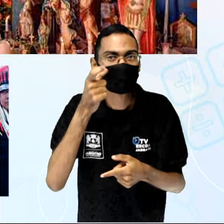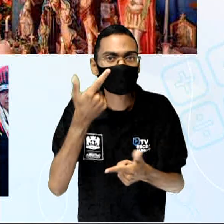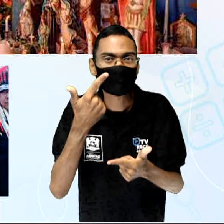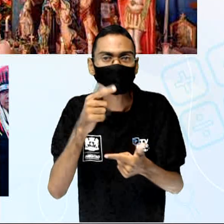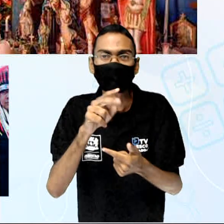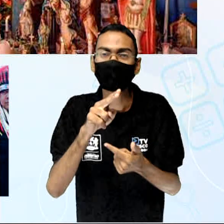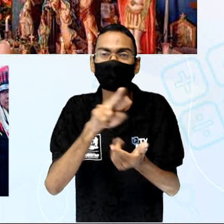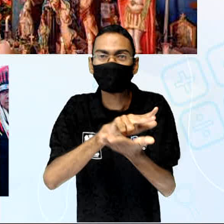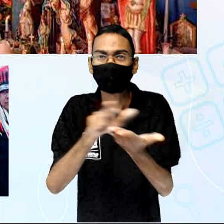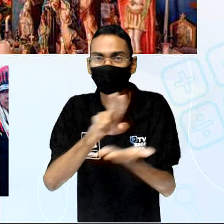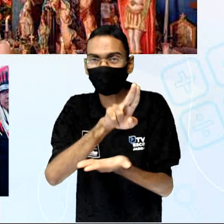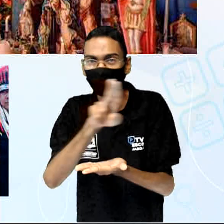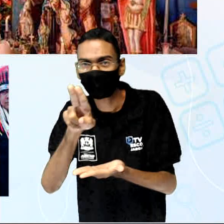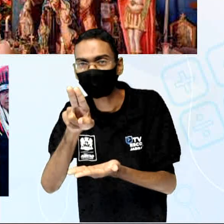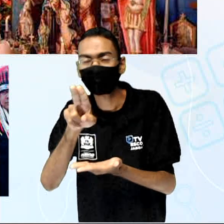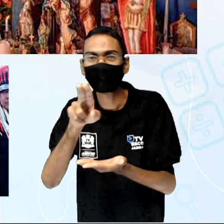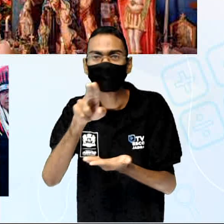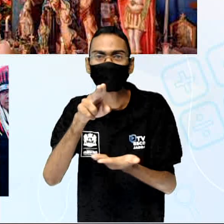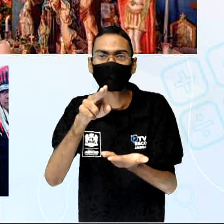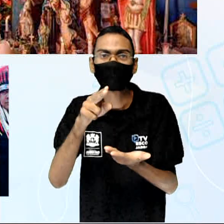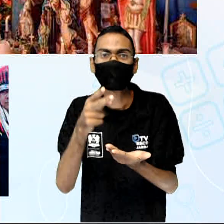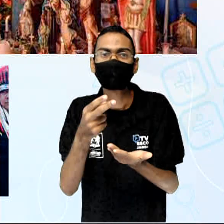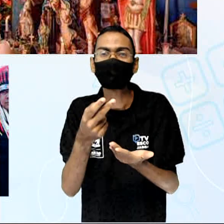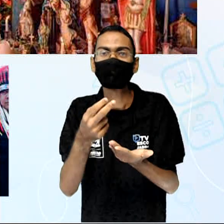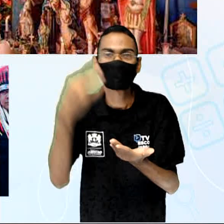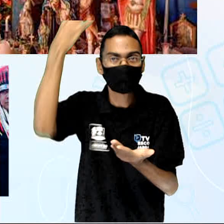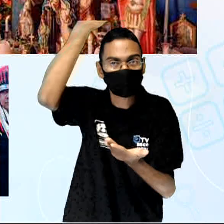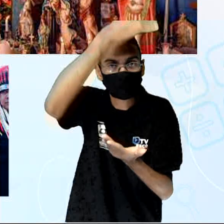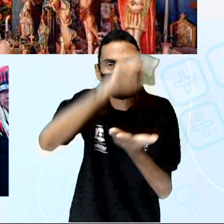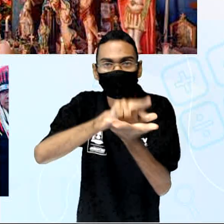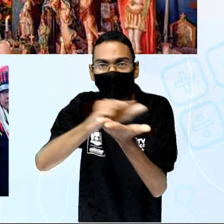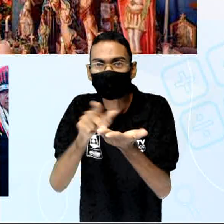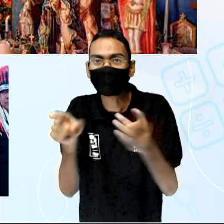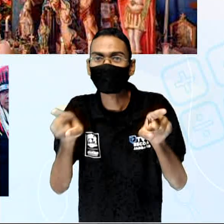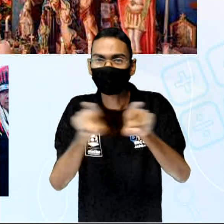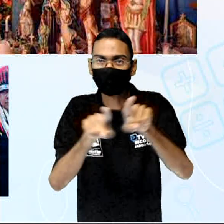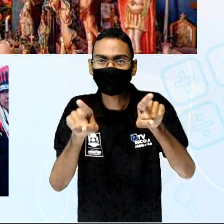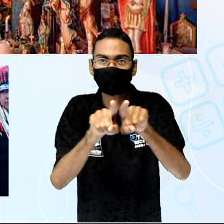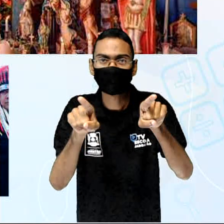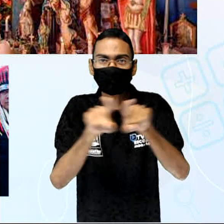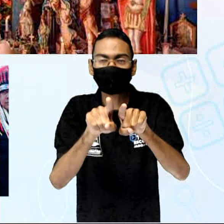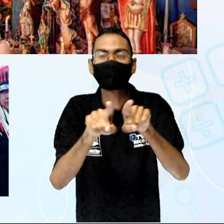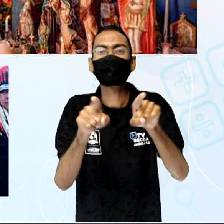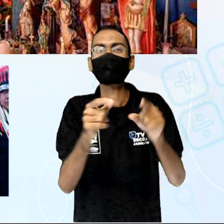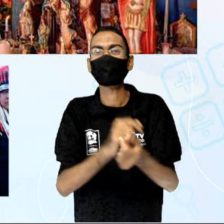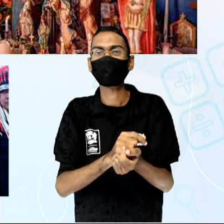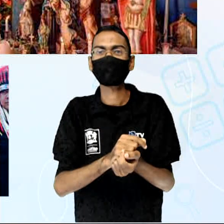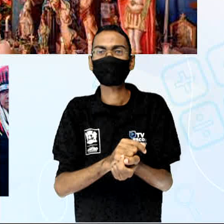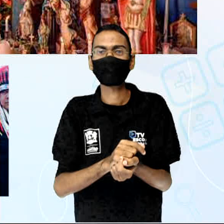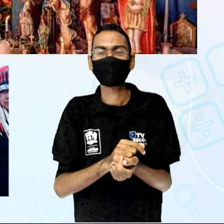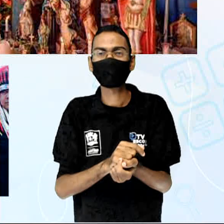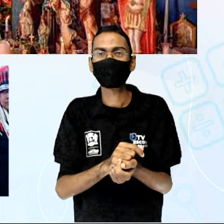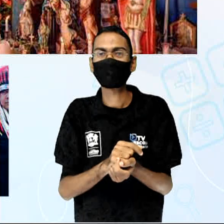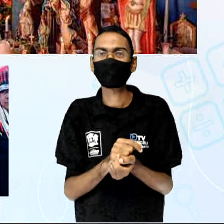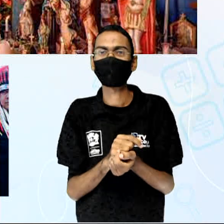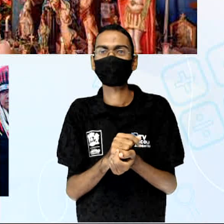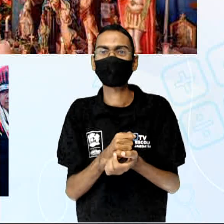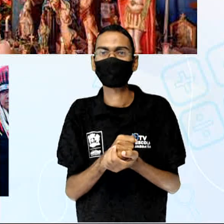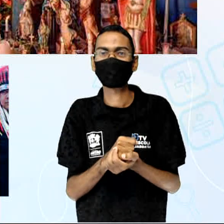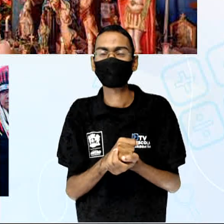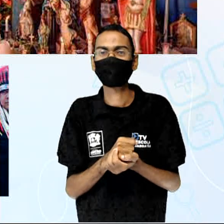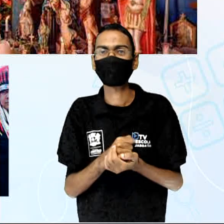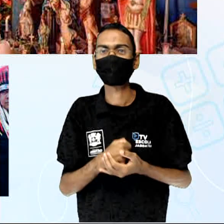nós vamos ter Nossa Senhora do Carmo, nós vamos ter também Santa Bárbara, São Jorge,